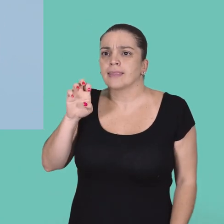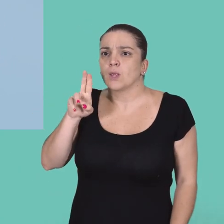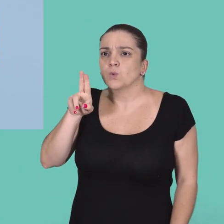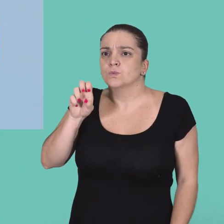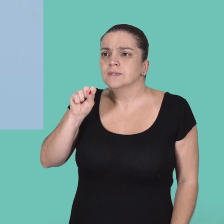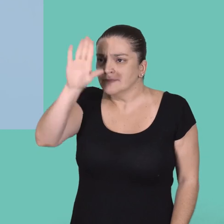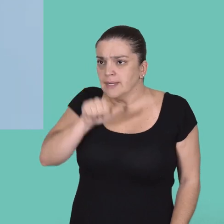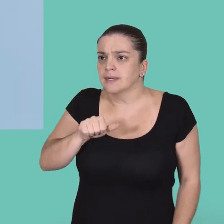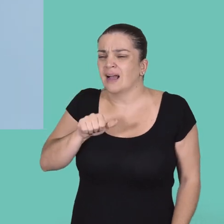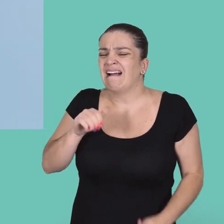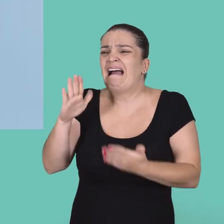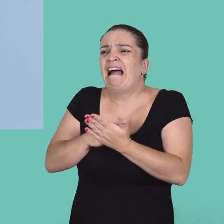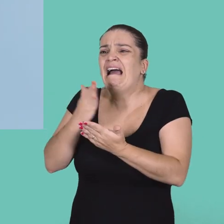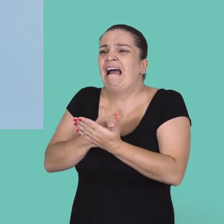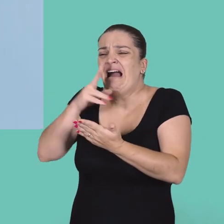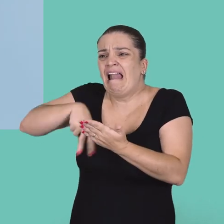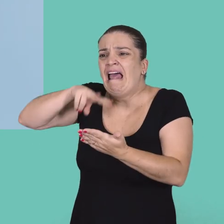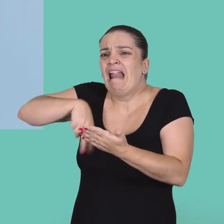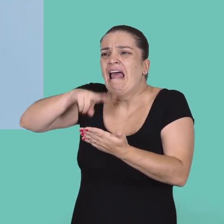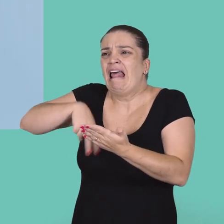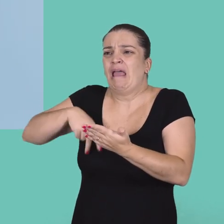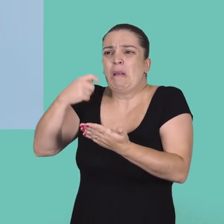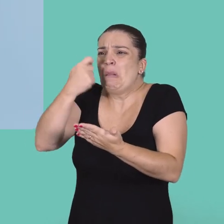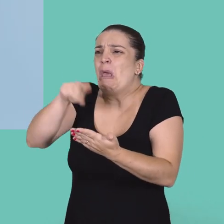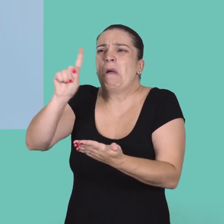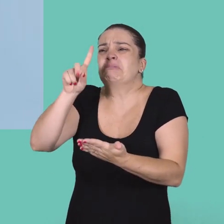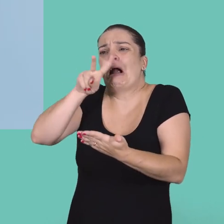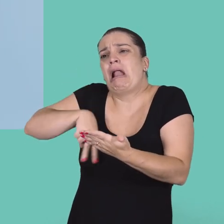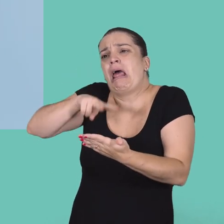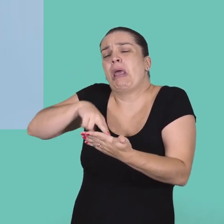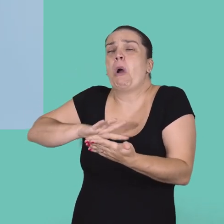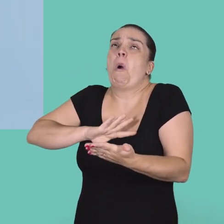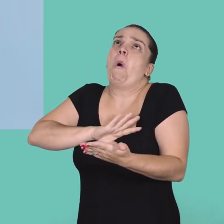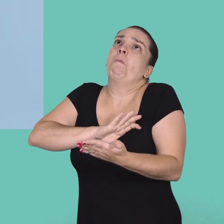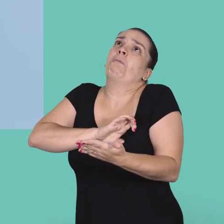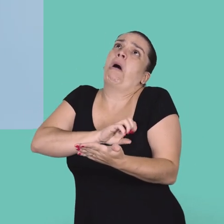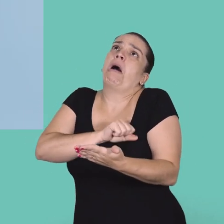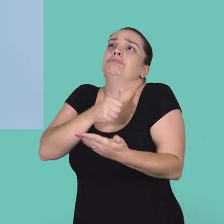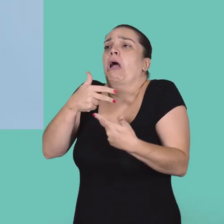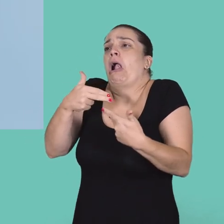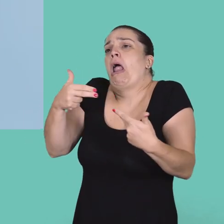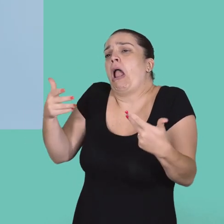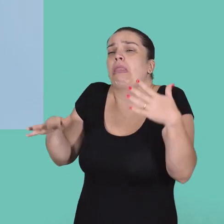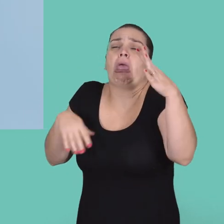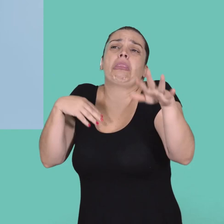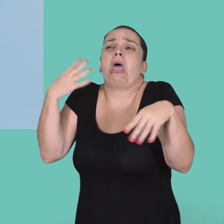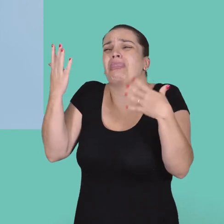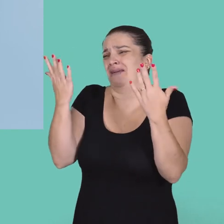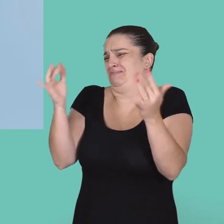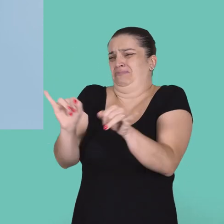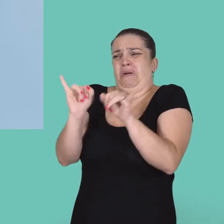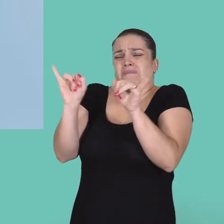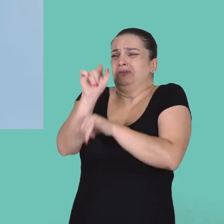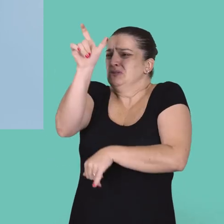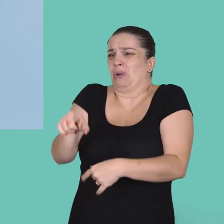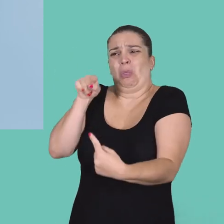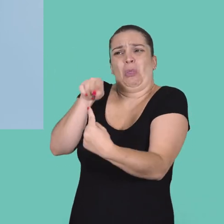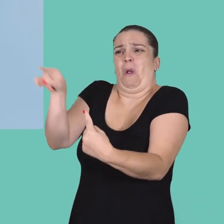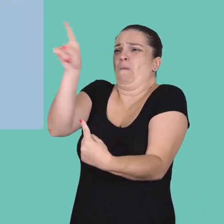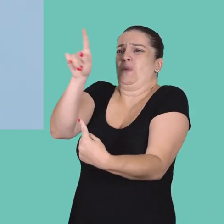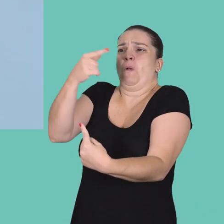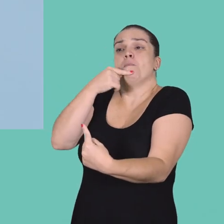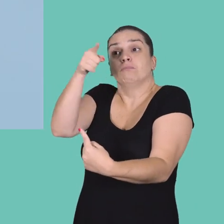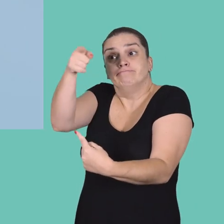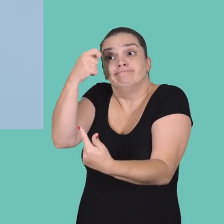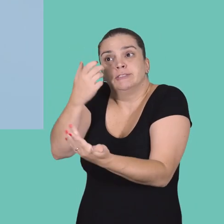imediatamente. Larga esse livro, Mateus. Quantas vezes eu já te disse que essa coisa de ficar lendo romance de época, geniosta e outras bobagens não é para